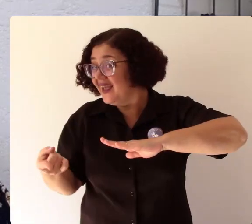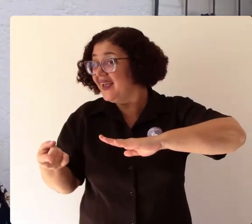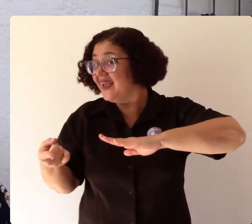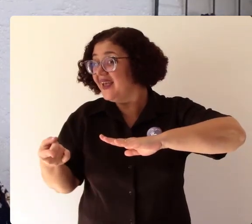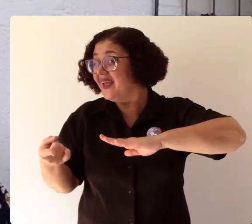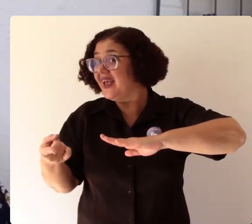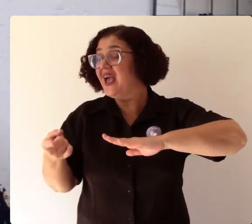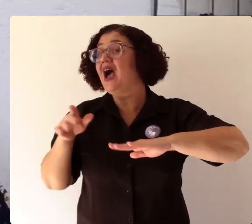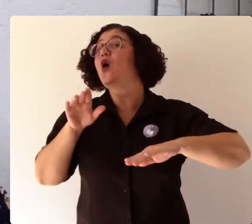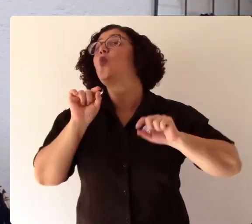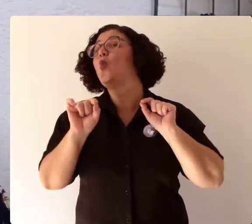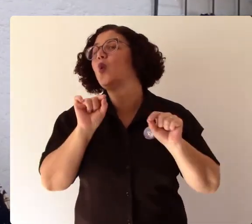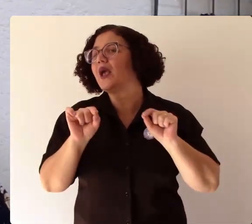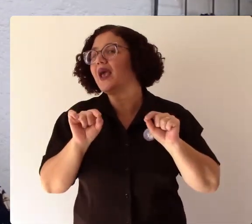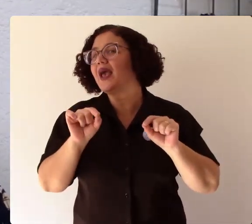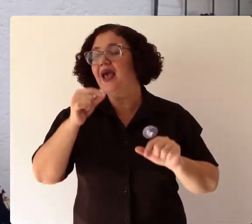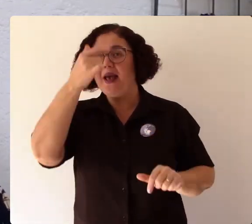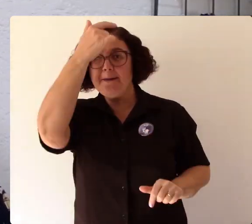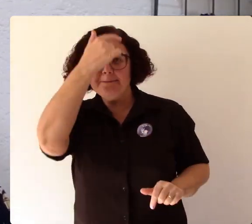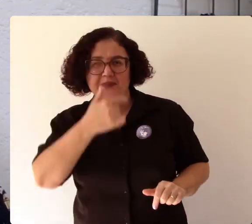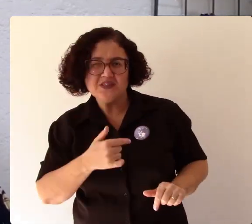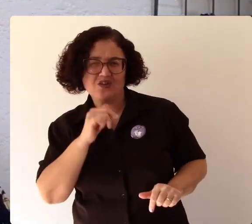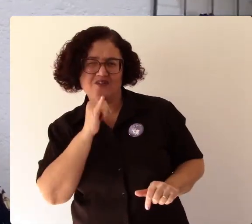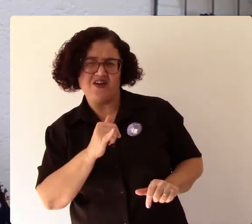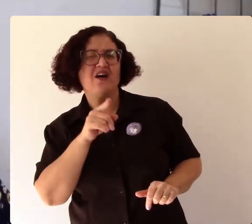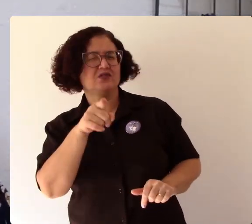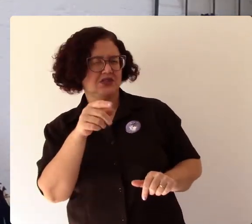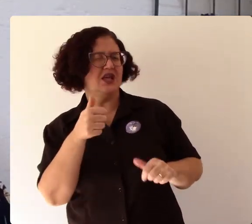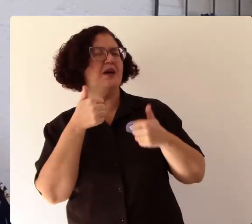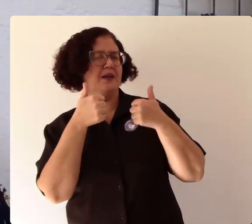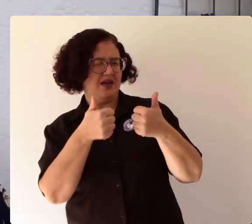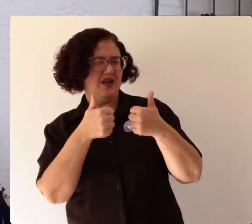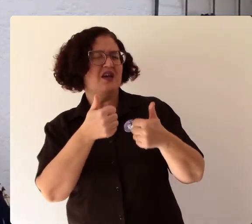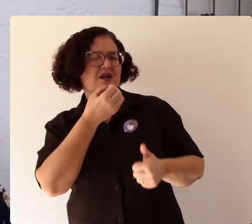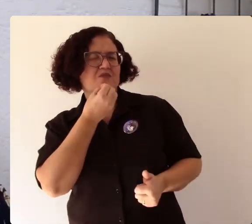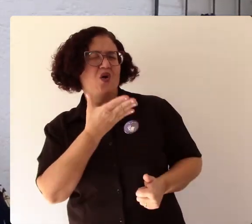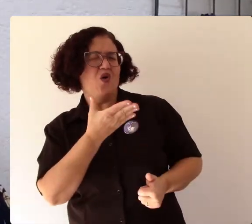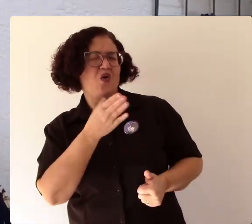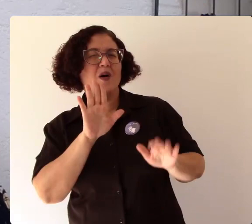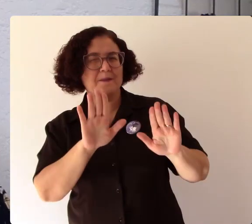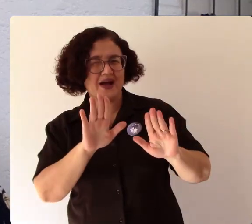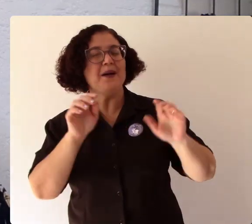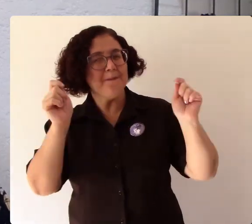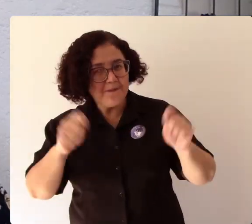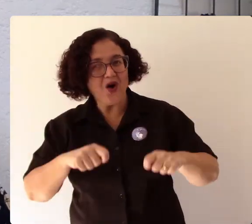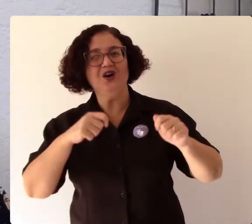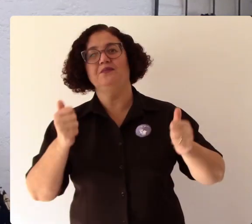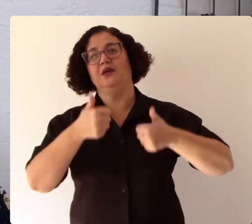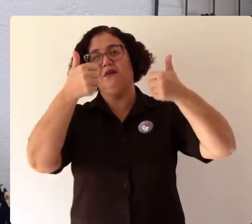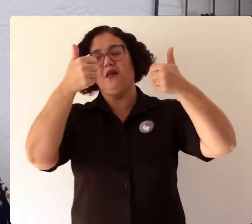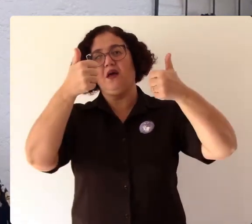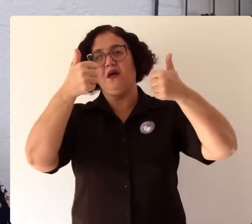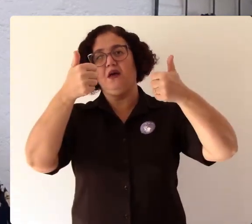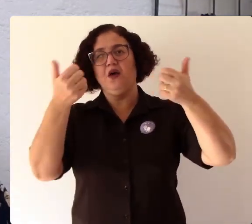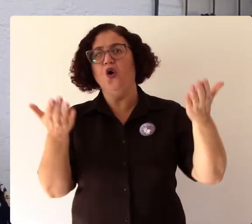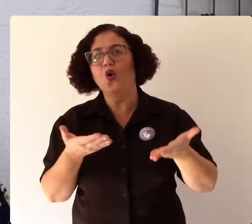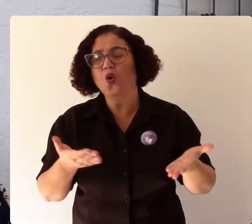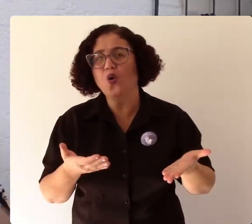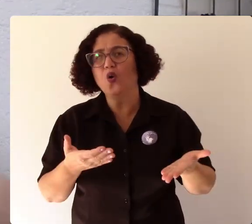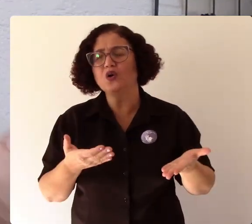pode até ser bom mas a sua performance ainda pode ser um pouco melhor então capturados por esse espírito pós-moderno